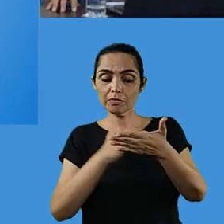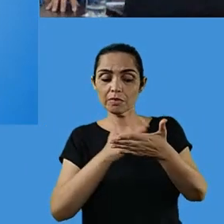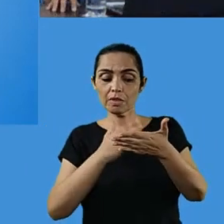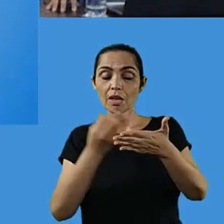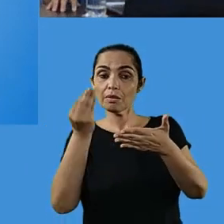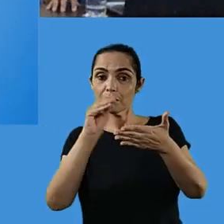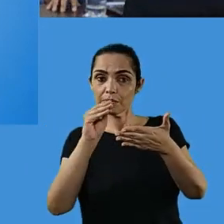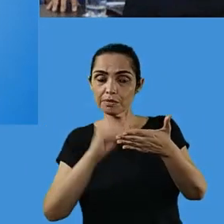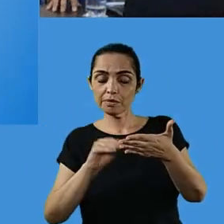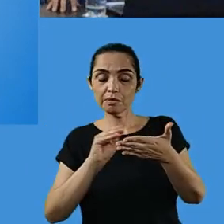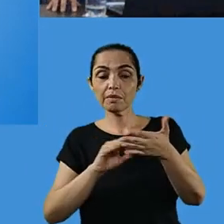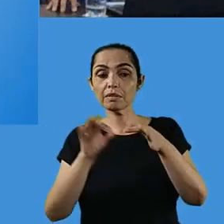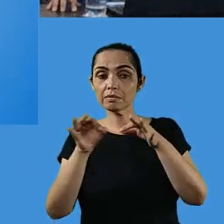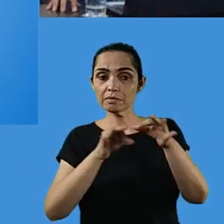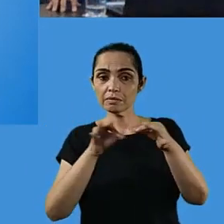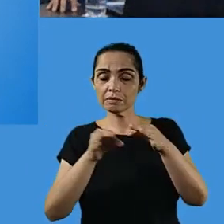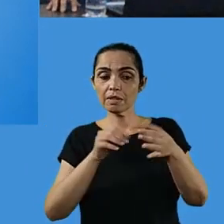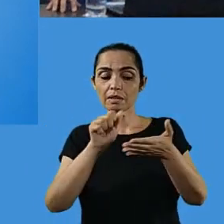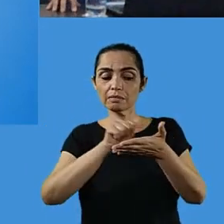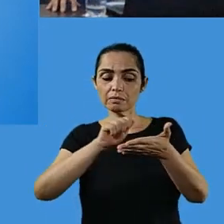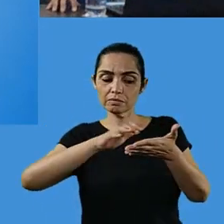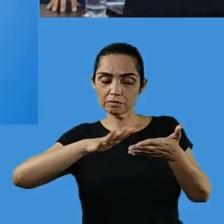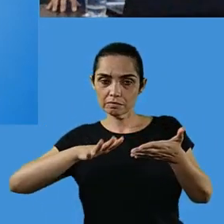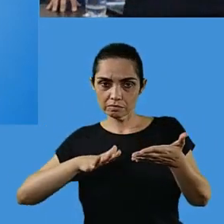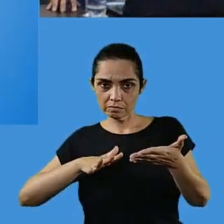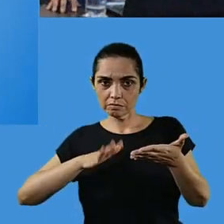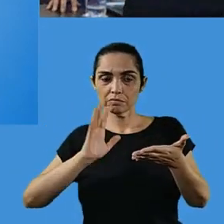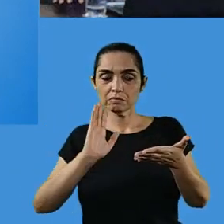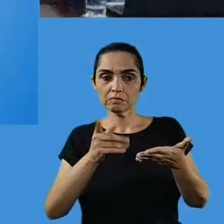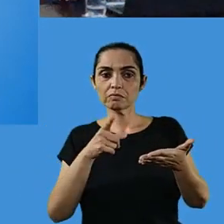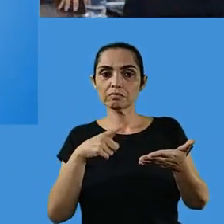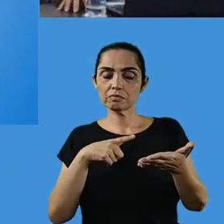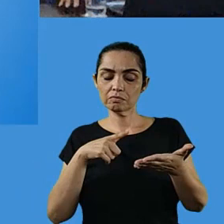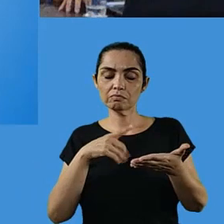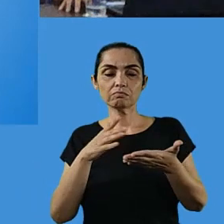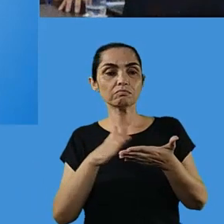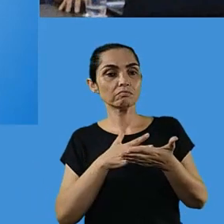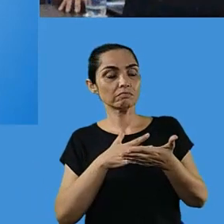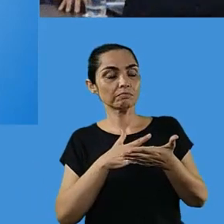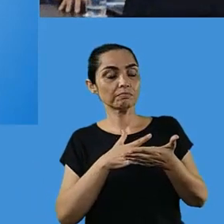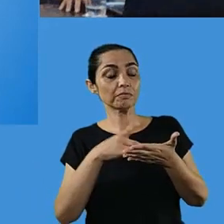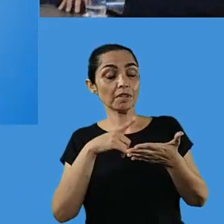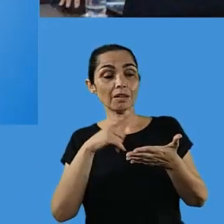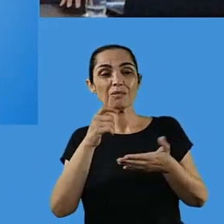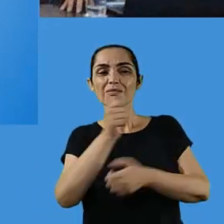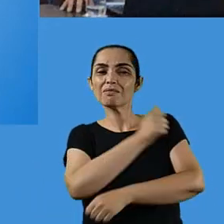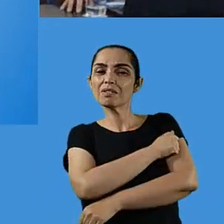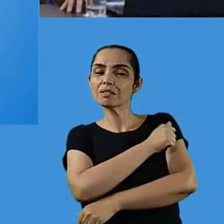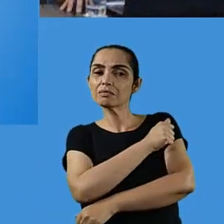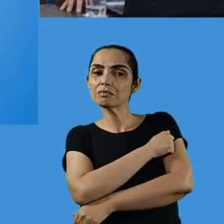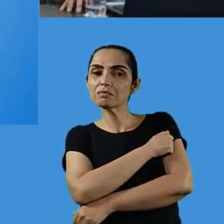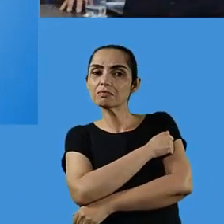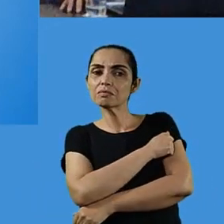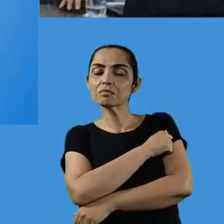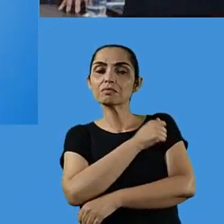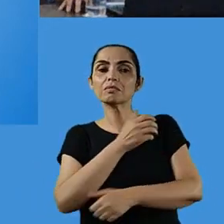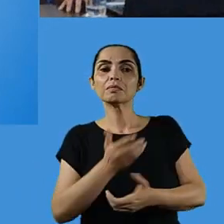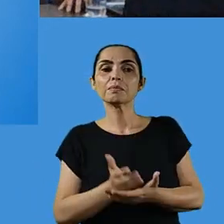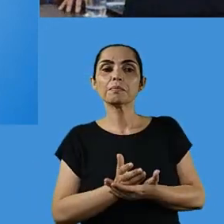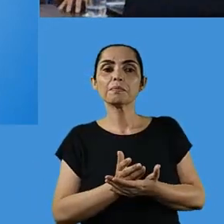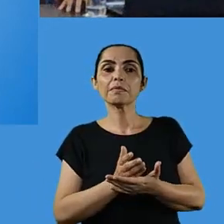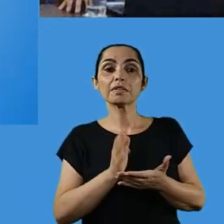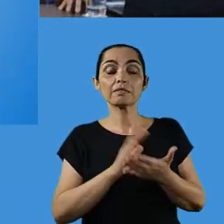repositório para elaborar as atividades, aquelas atividades também para aqueles alunos que não, eles preferem